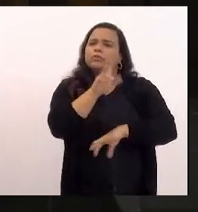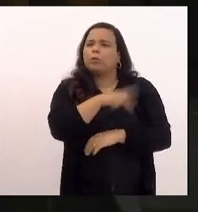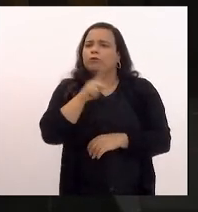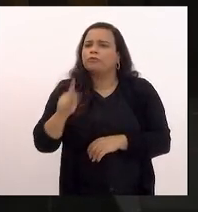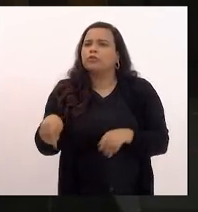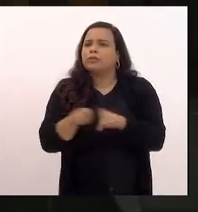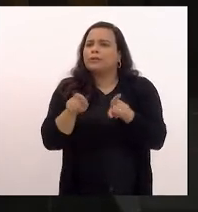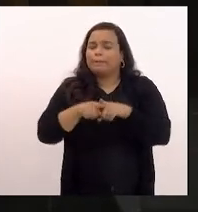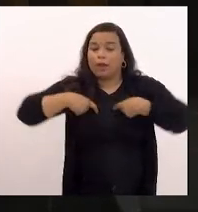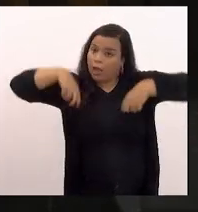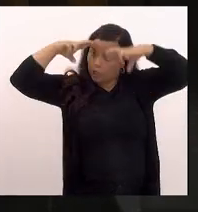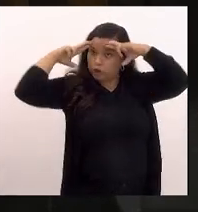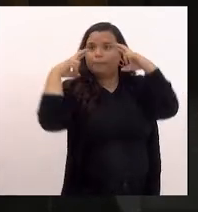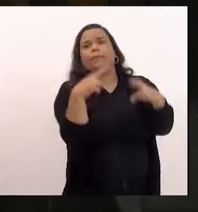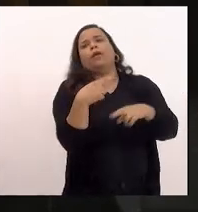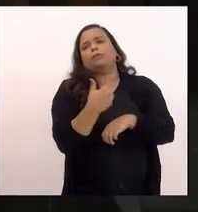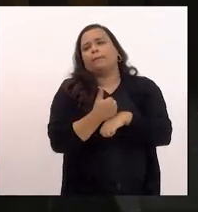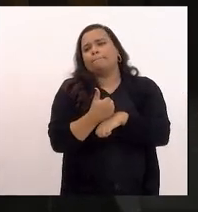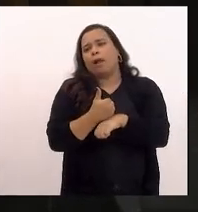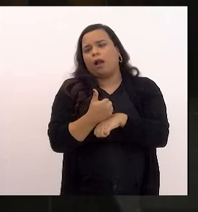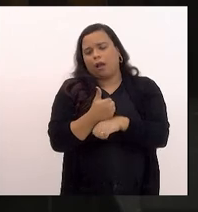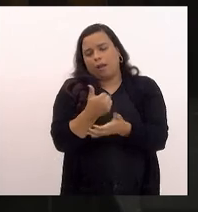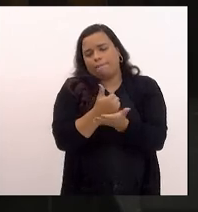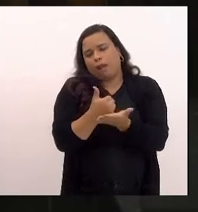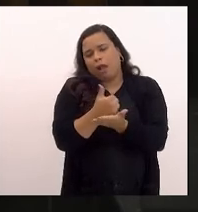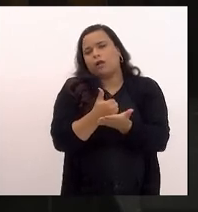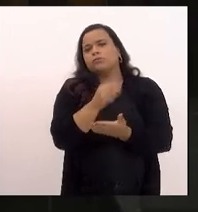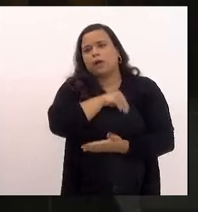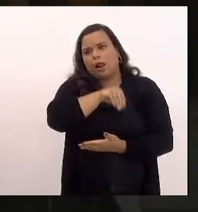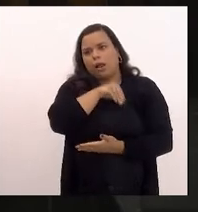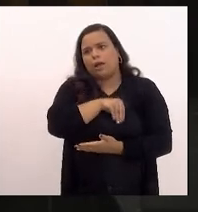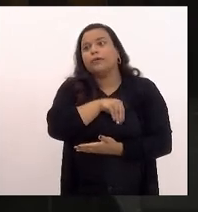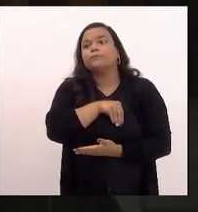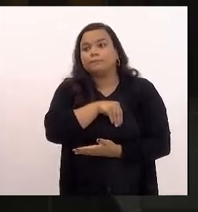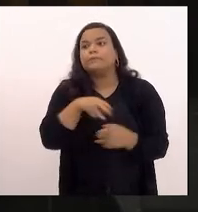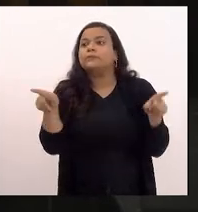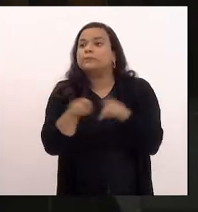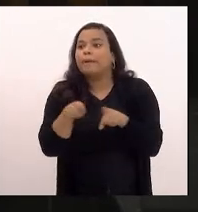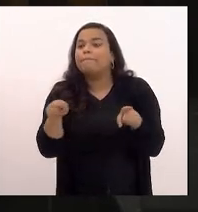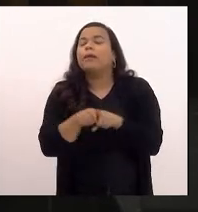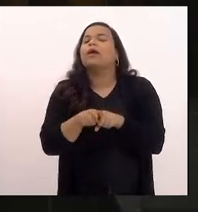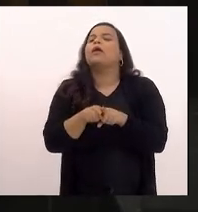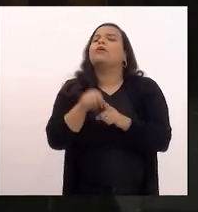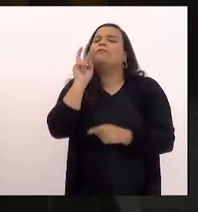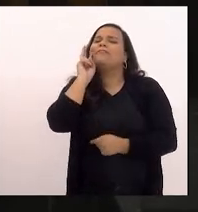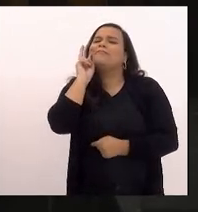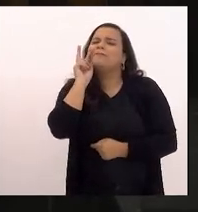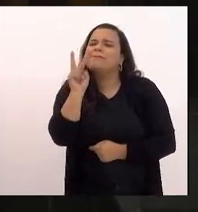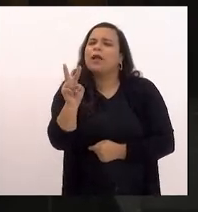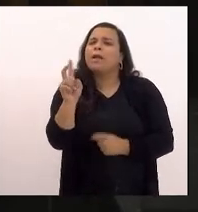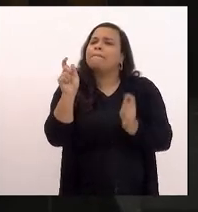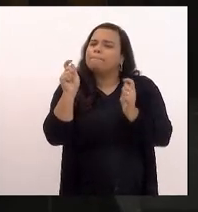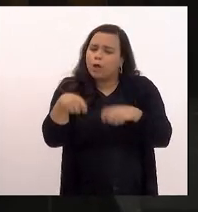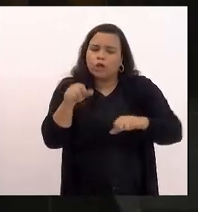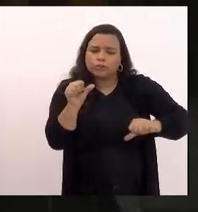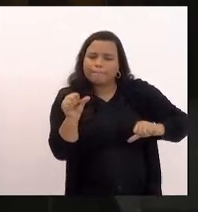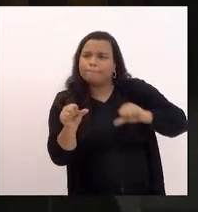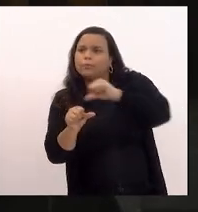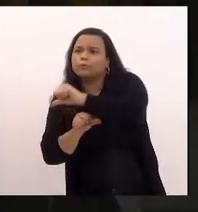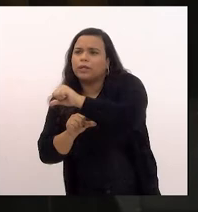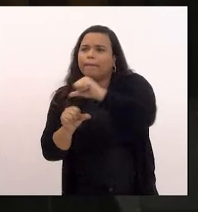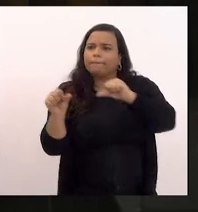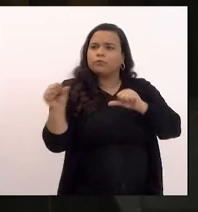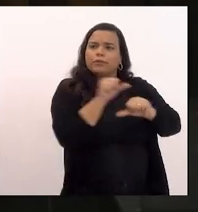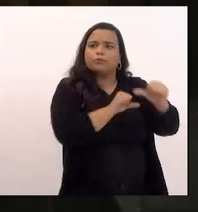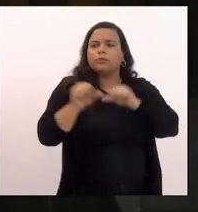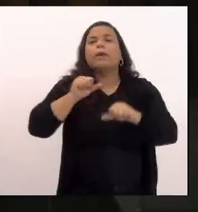piso do magistério queremos que se descongelem as progressões que os profissionais possam mudar de referência e que pare